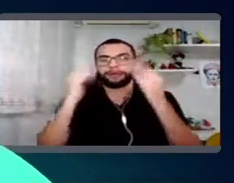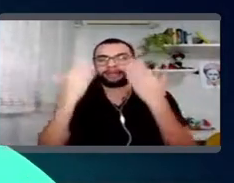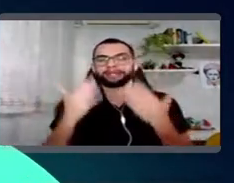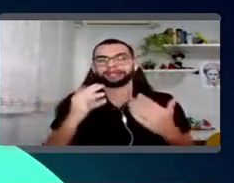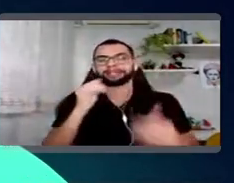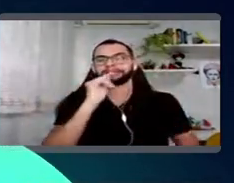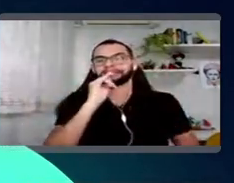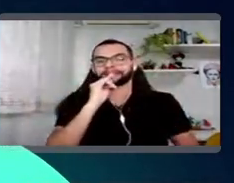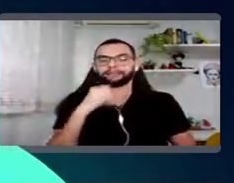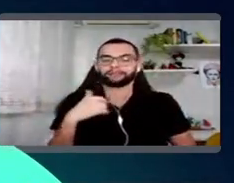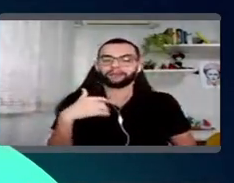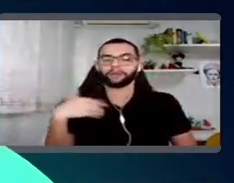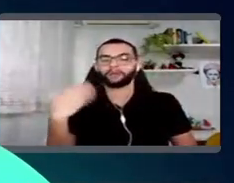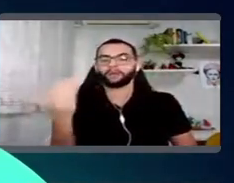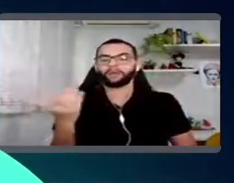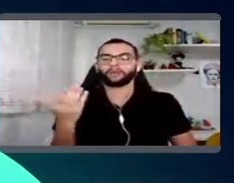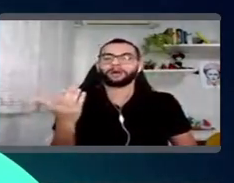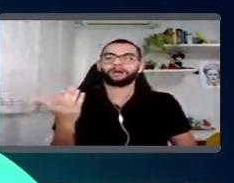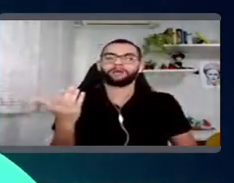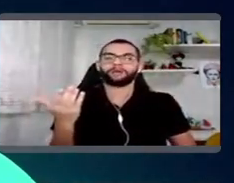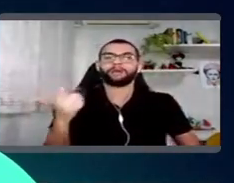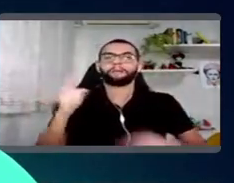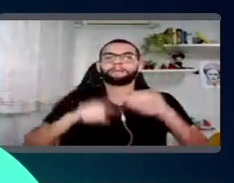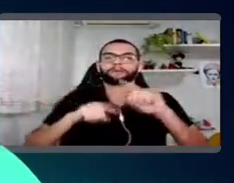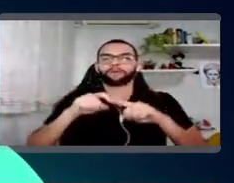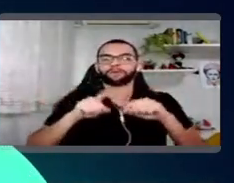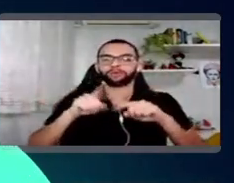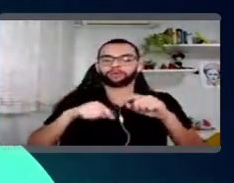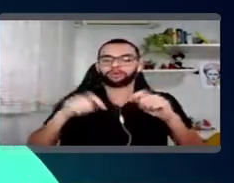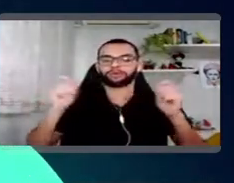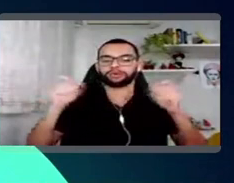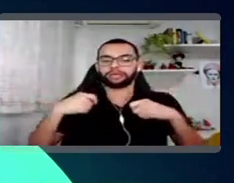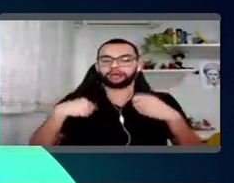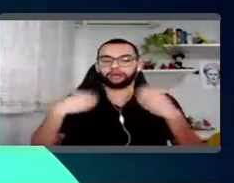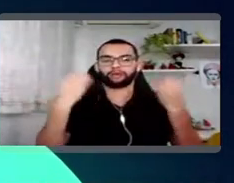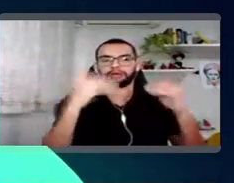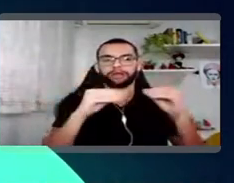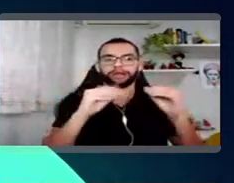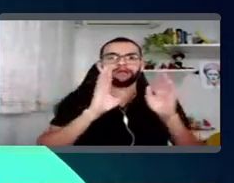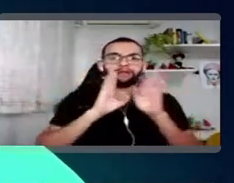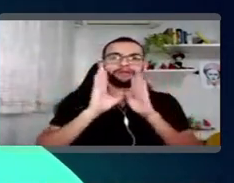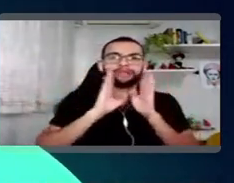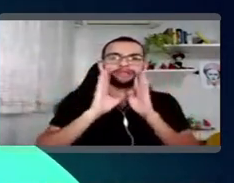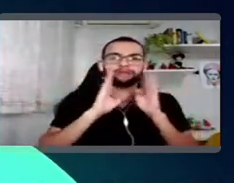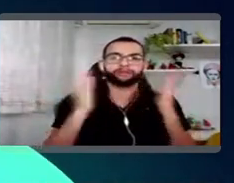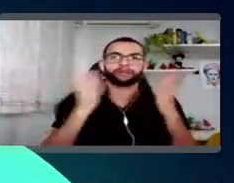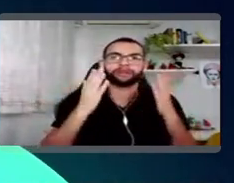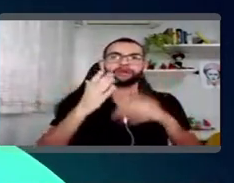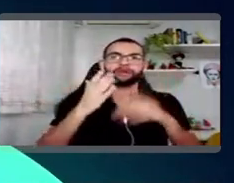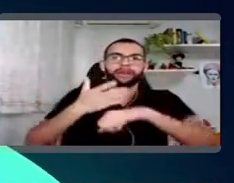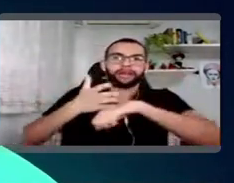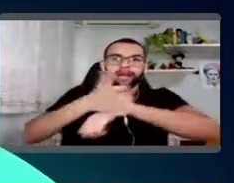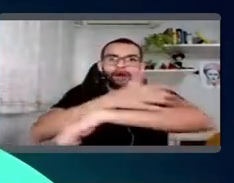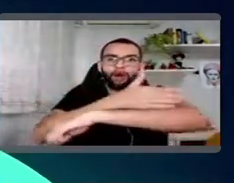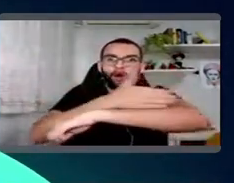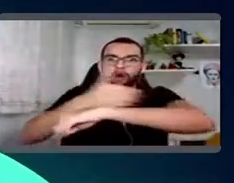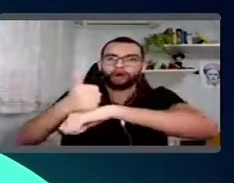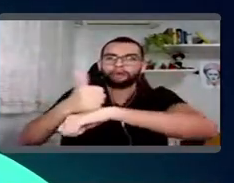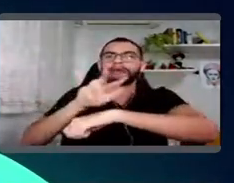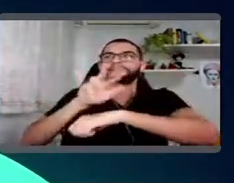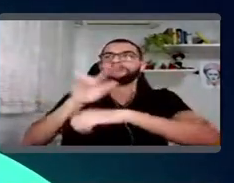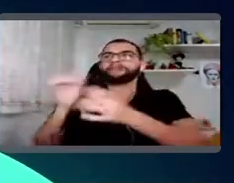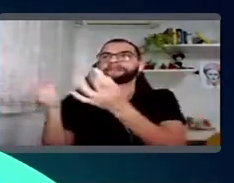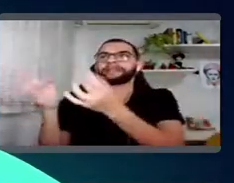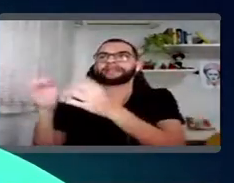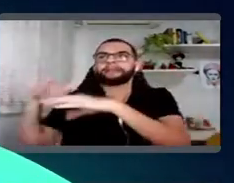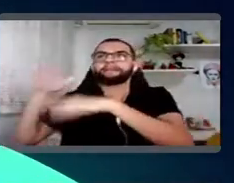fazer análise do tipo, poxa, qual será que é o produto, né, que eu devo colocar aqui no Facebook e agora para a Copa que vai vender mais, que vai vender menos?